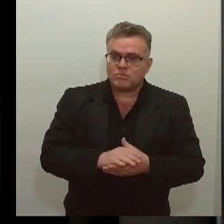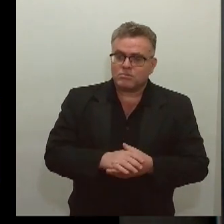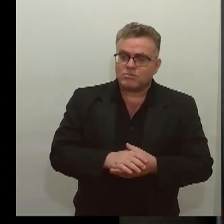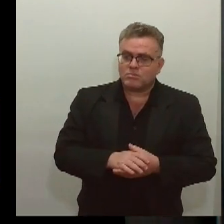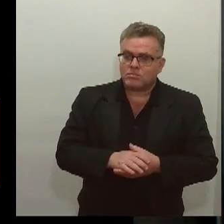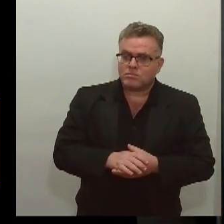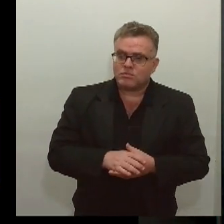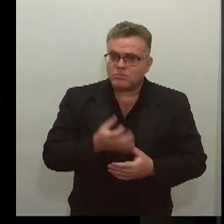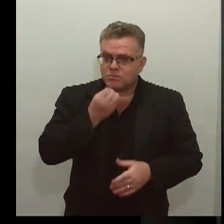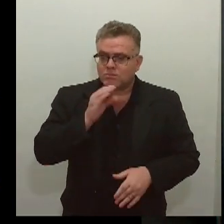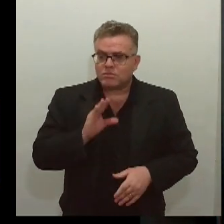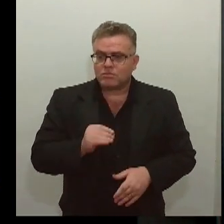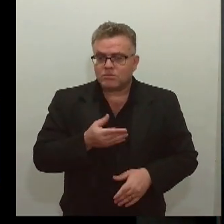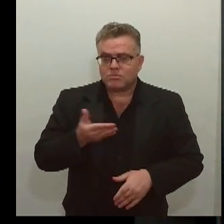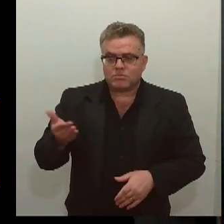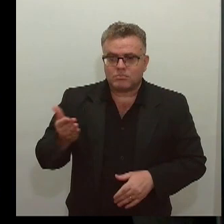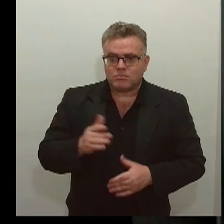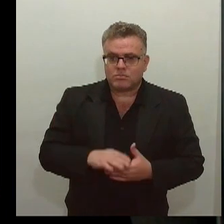Tayara.